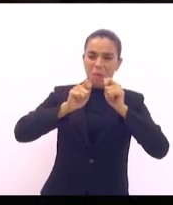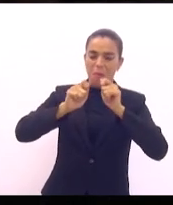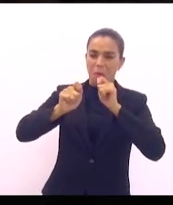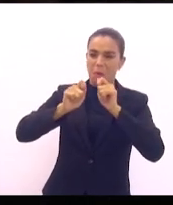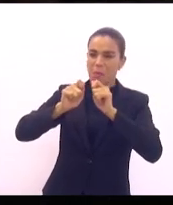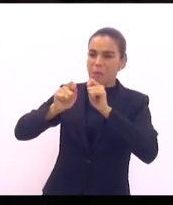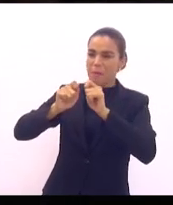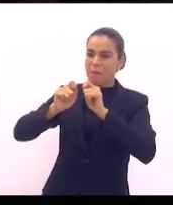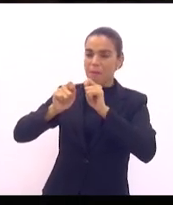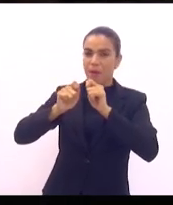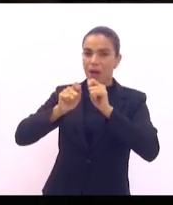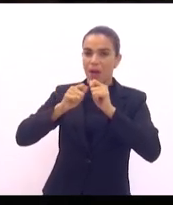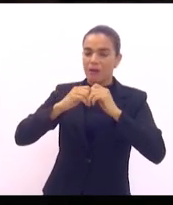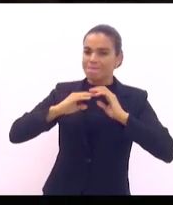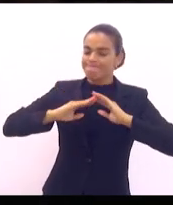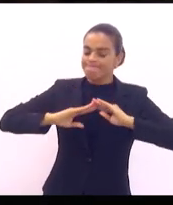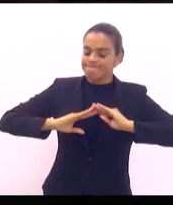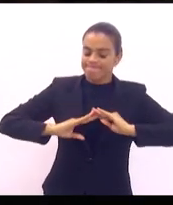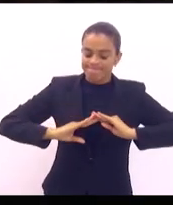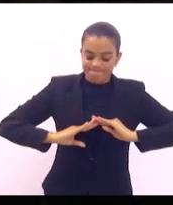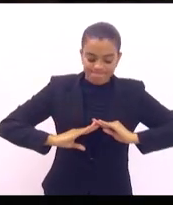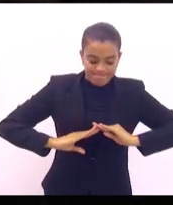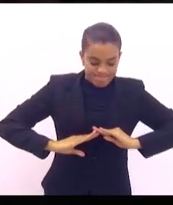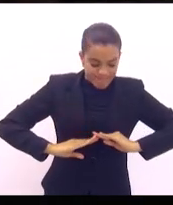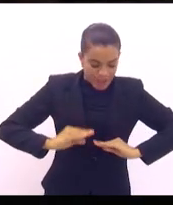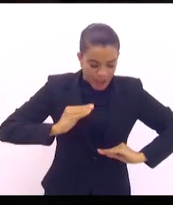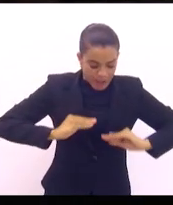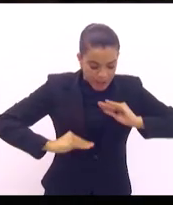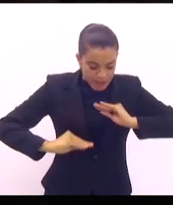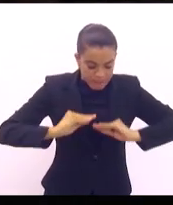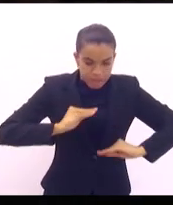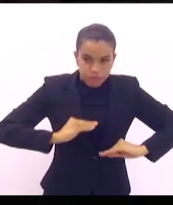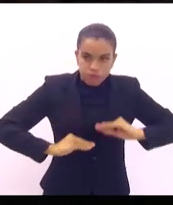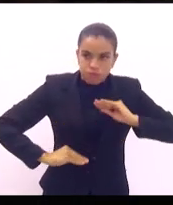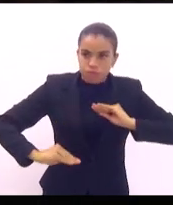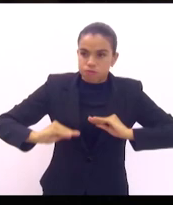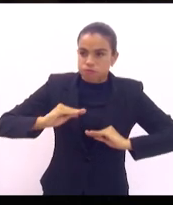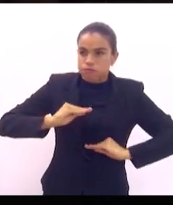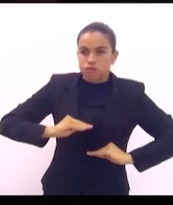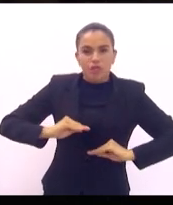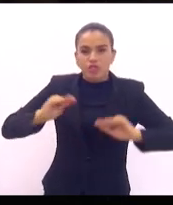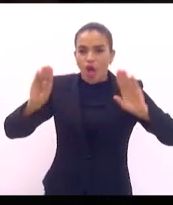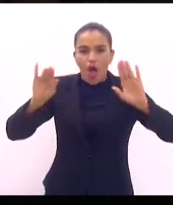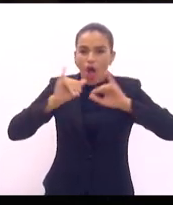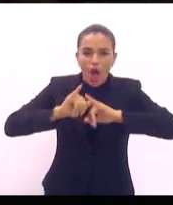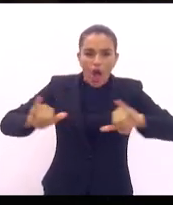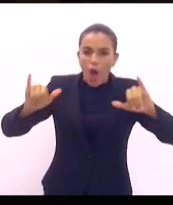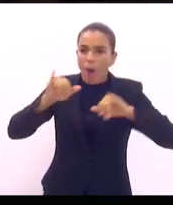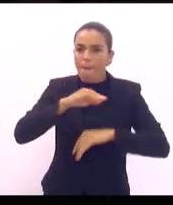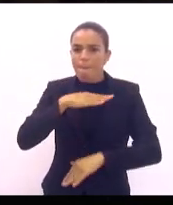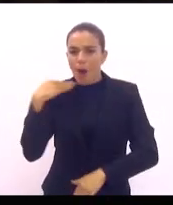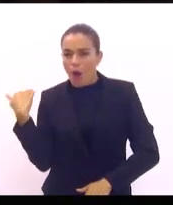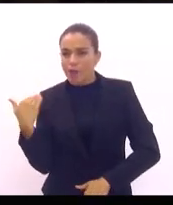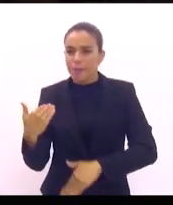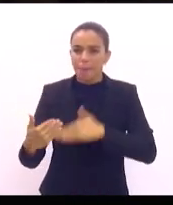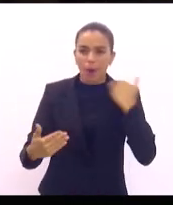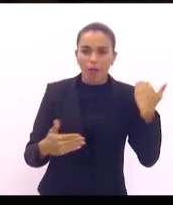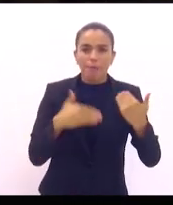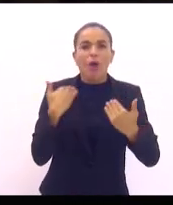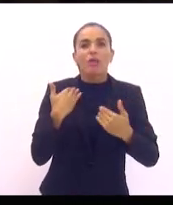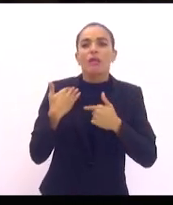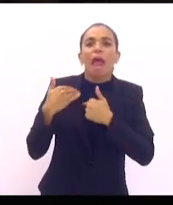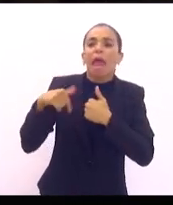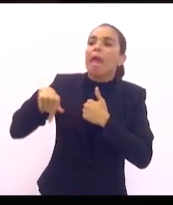é para você ficar deprimido, porque é só morte, morte, morte, e em geral dos inocentes, senhor